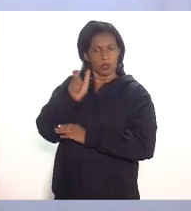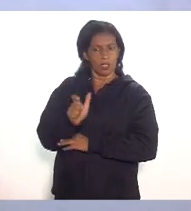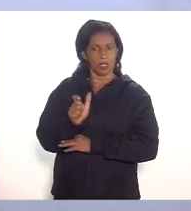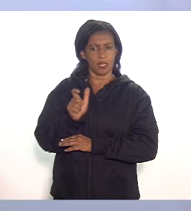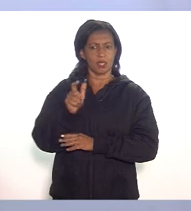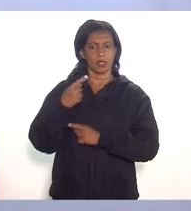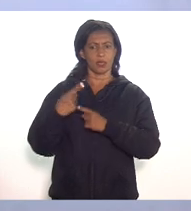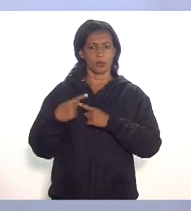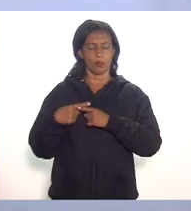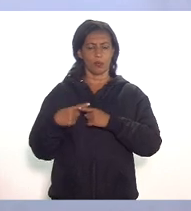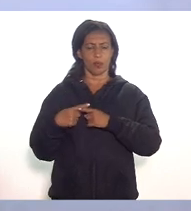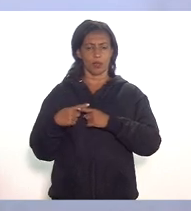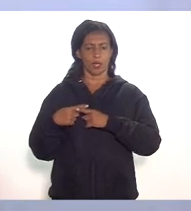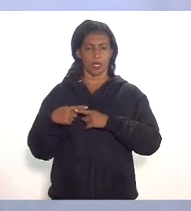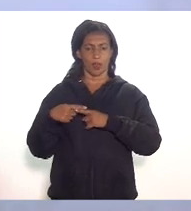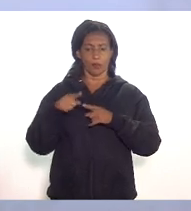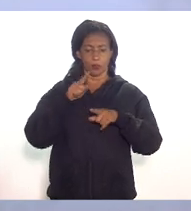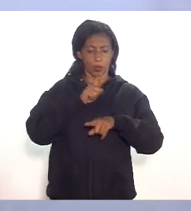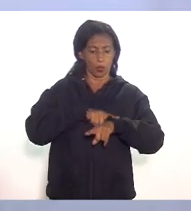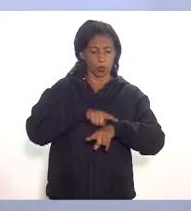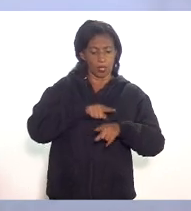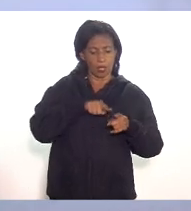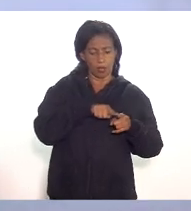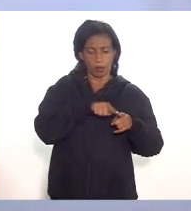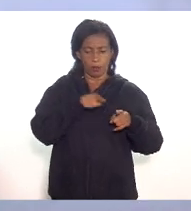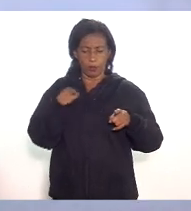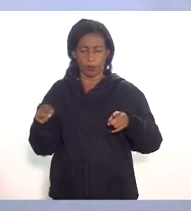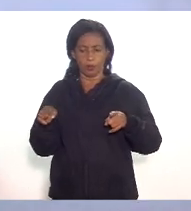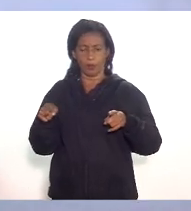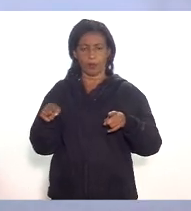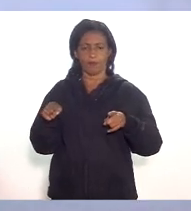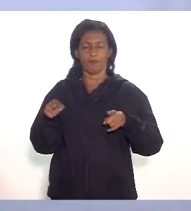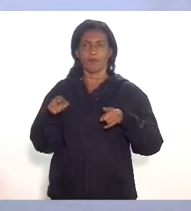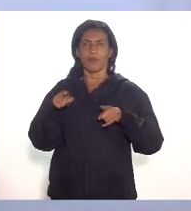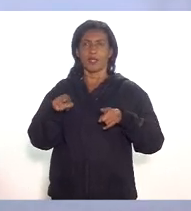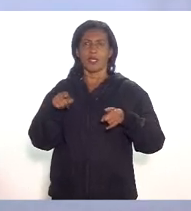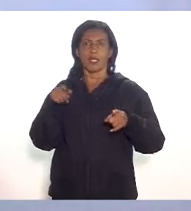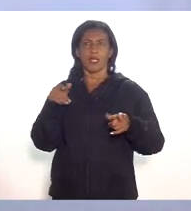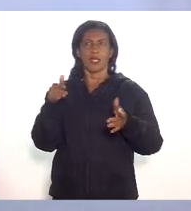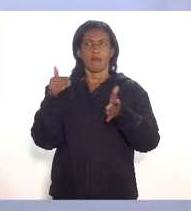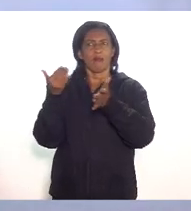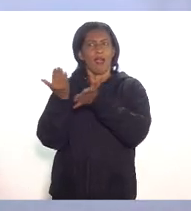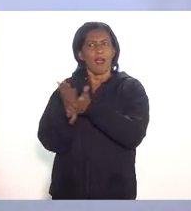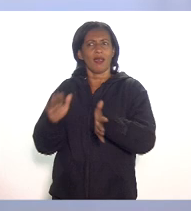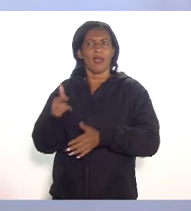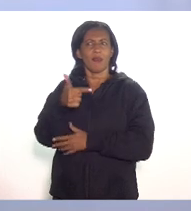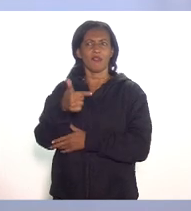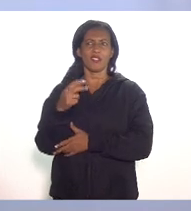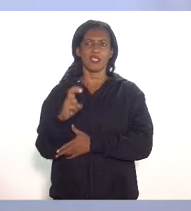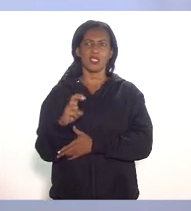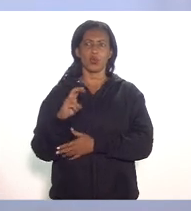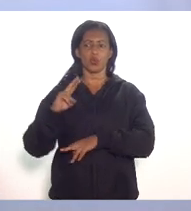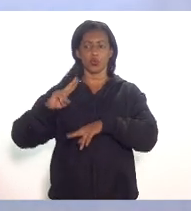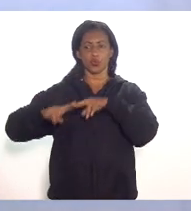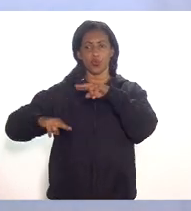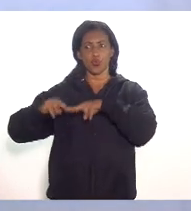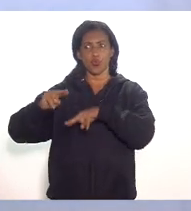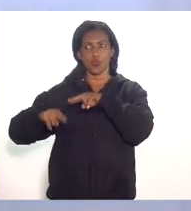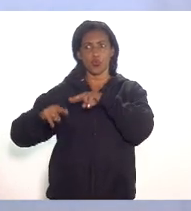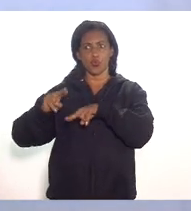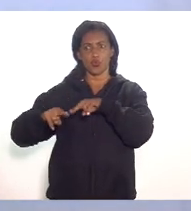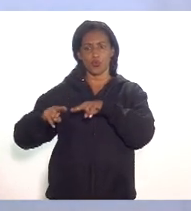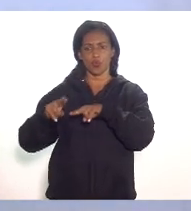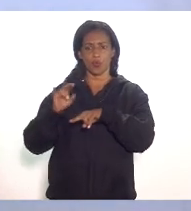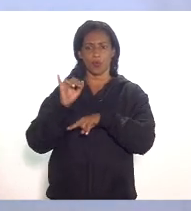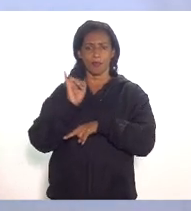você deposite o segundo CVU do leilão desse ano ele se encerra salvo engano dia 25 de junho então se não tivermos uma lei